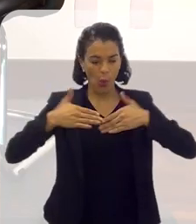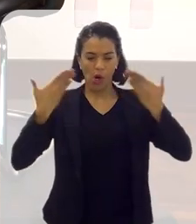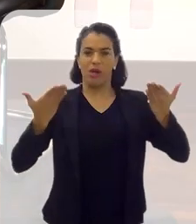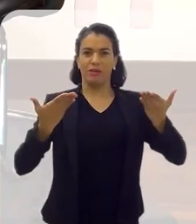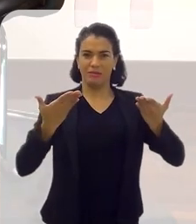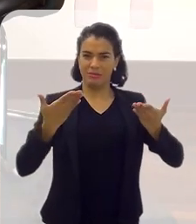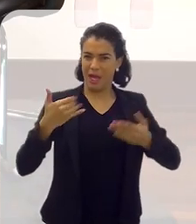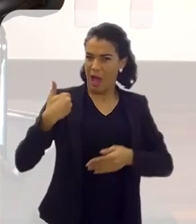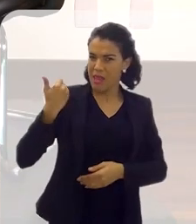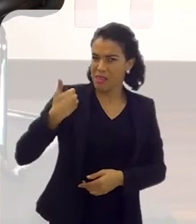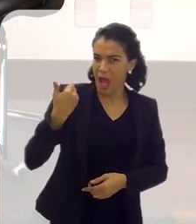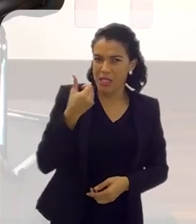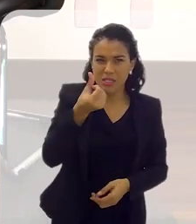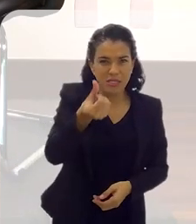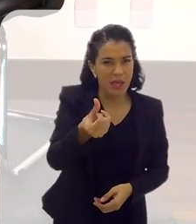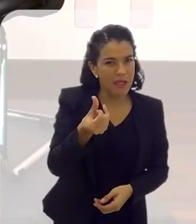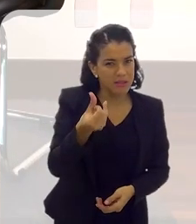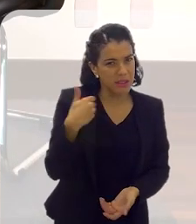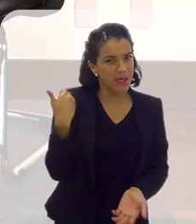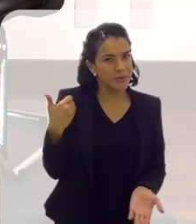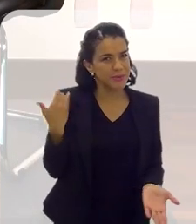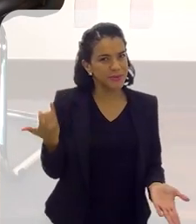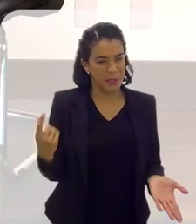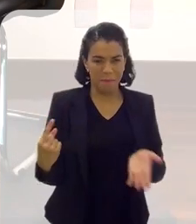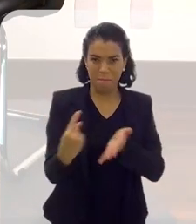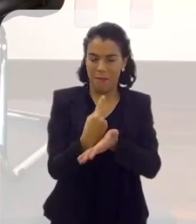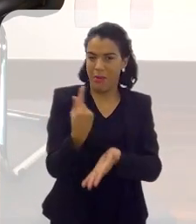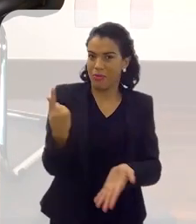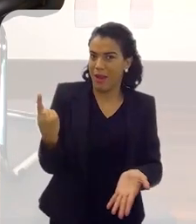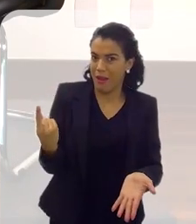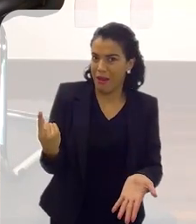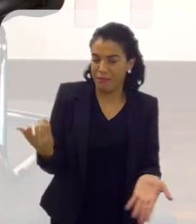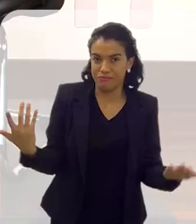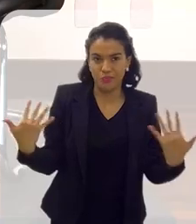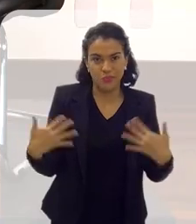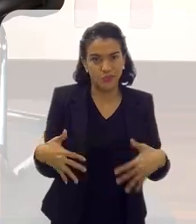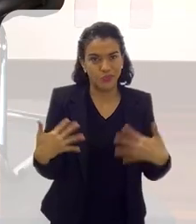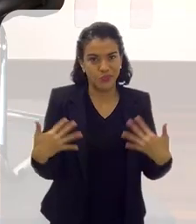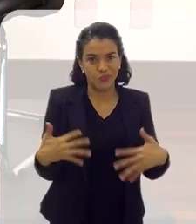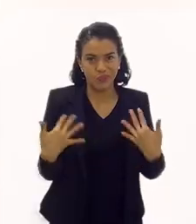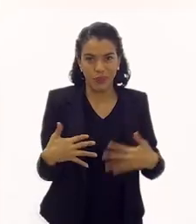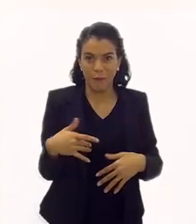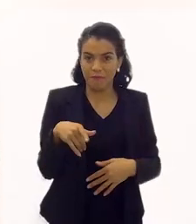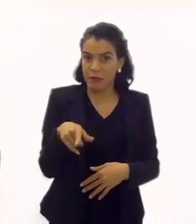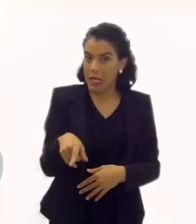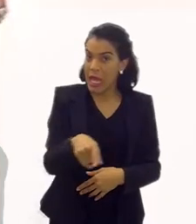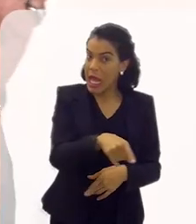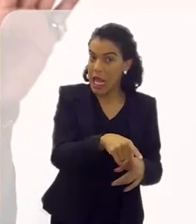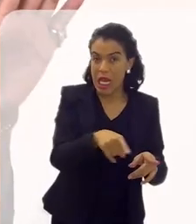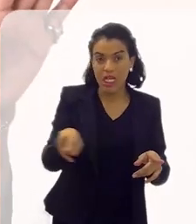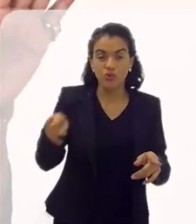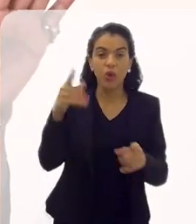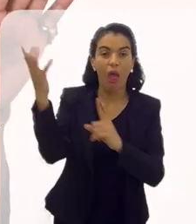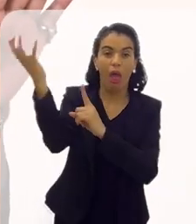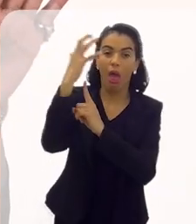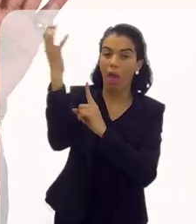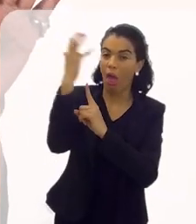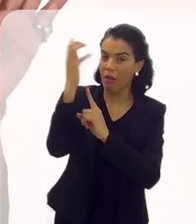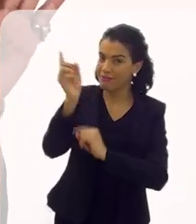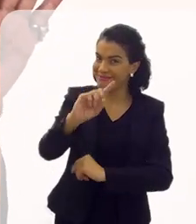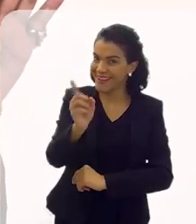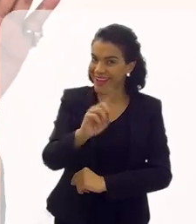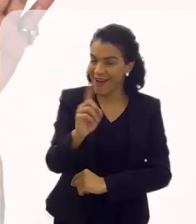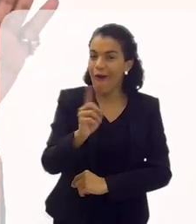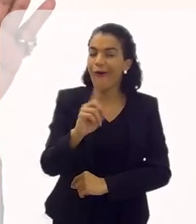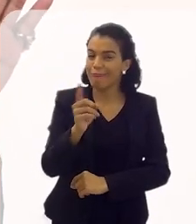gente de surpresa. Pela idade da criança e pela pergunta, quer dizer, alienados eles não são, o